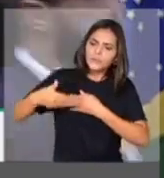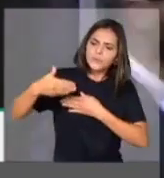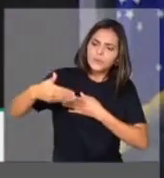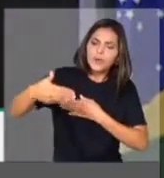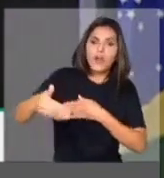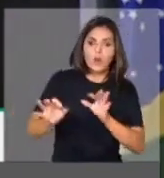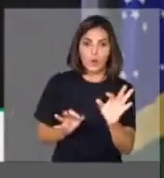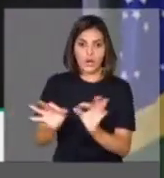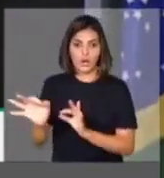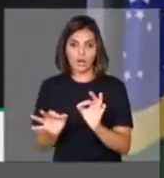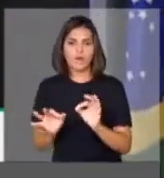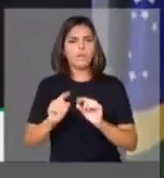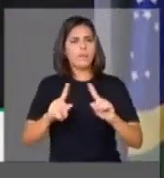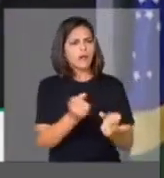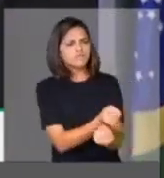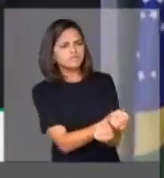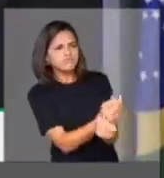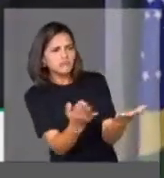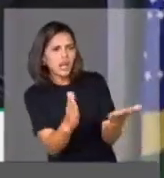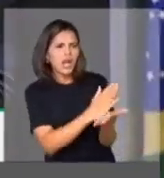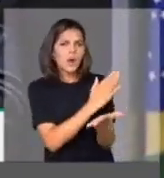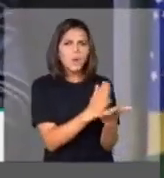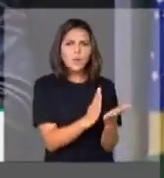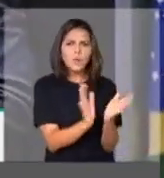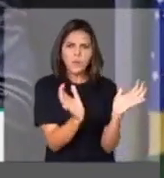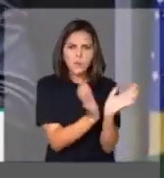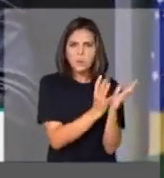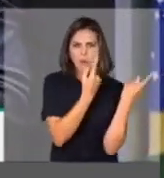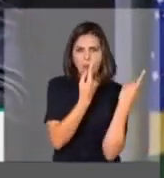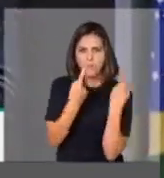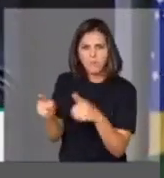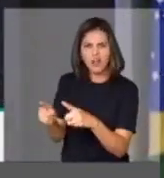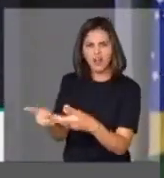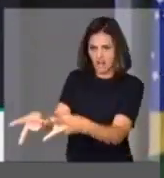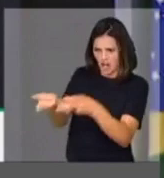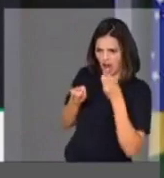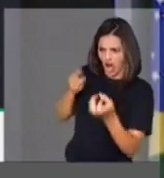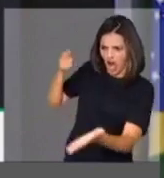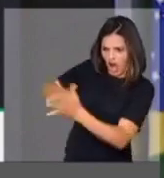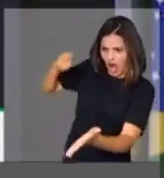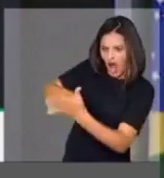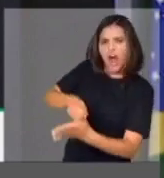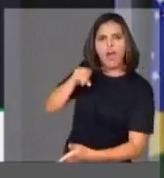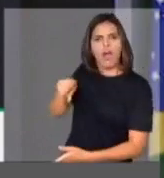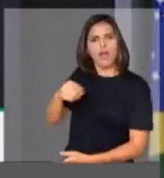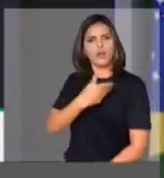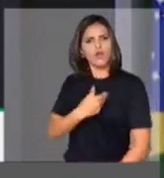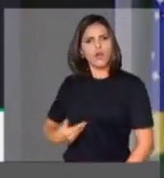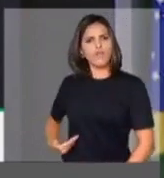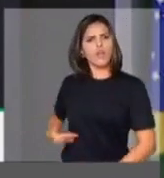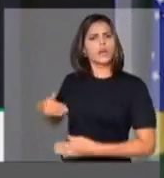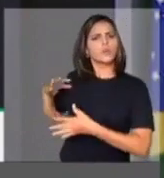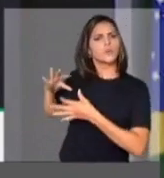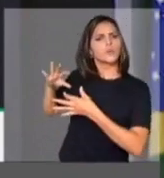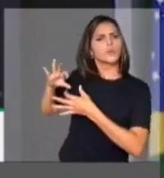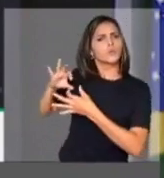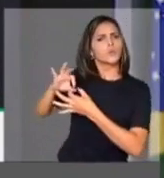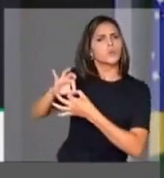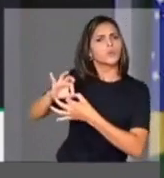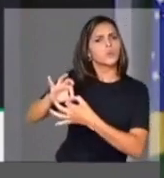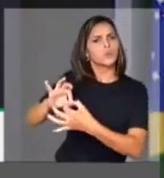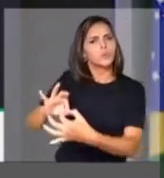alguns parlamentares da oposição já querendo cobrar como se fosse este o governo que